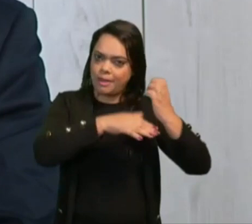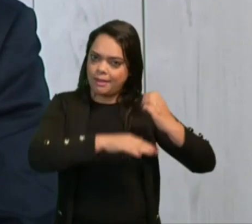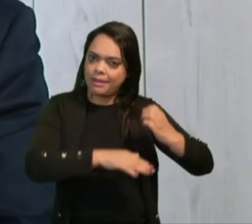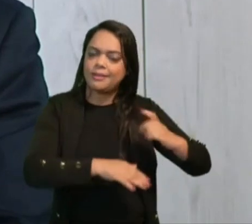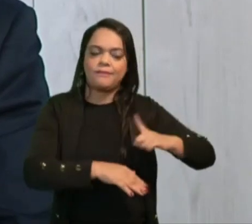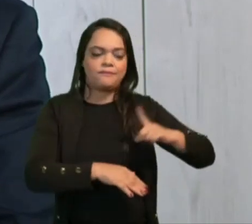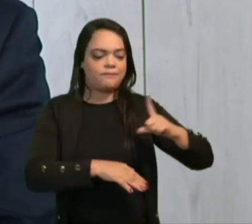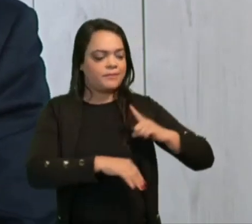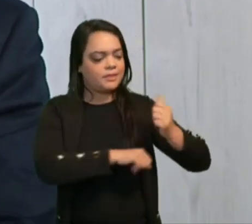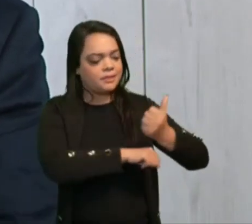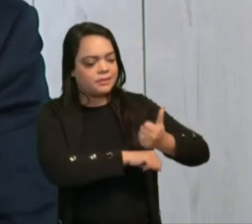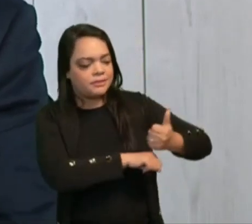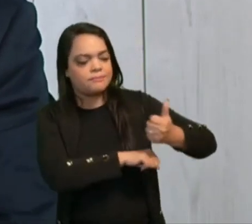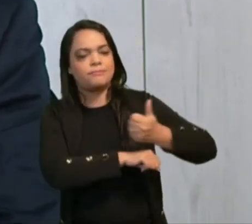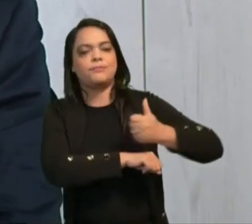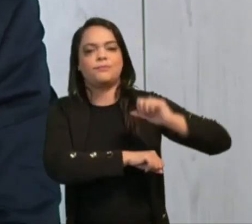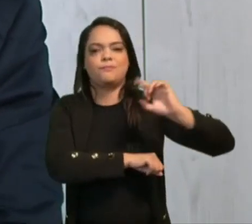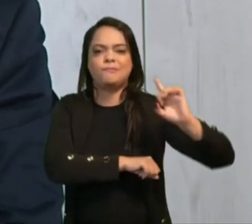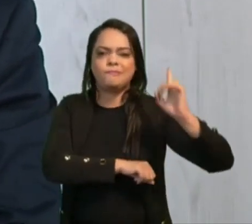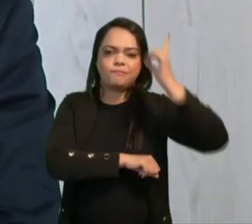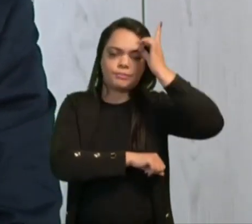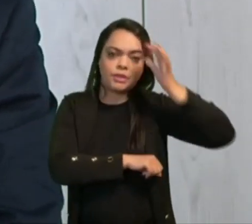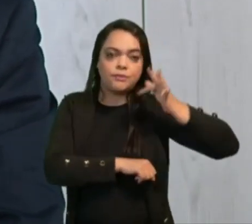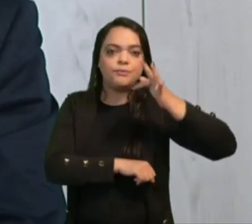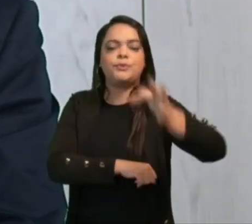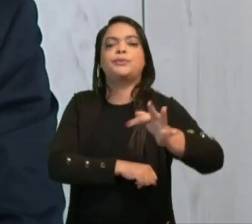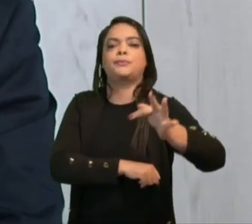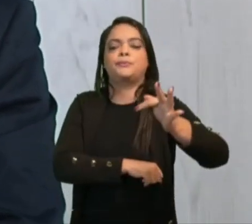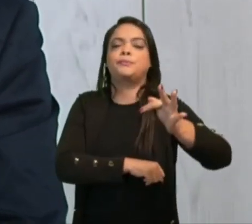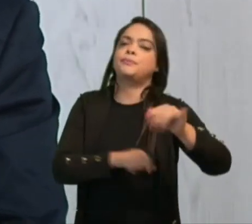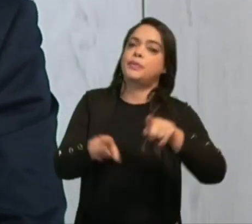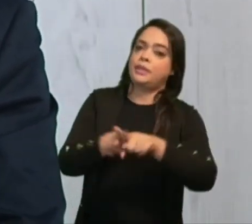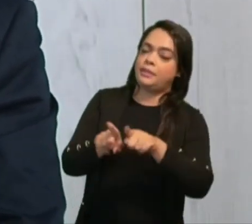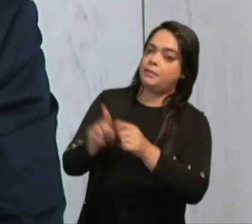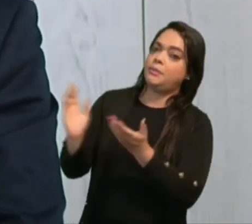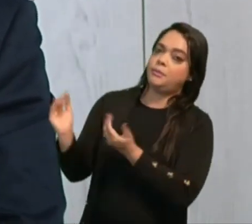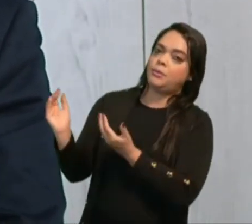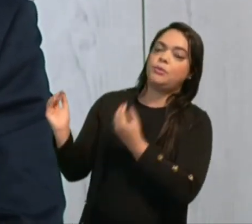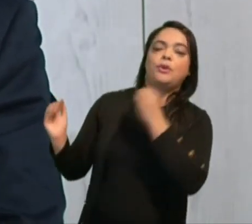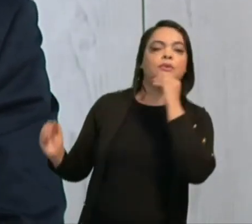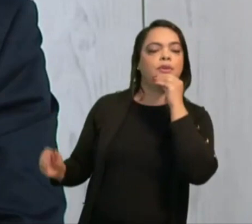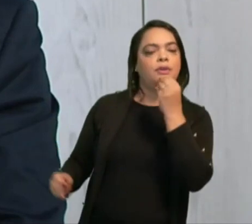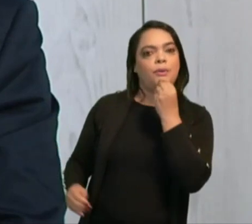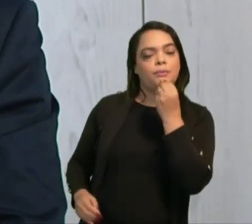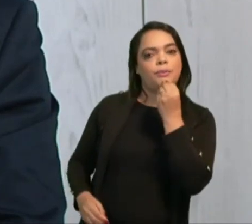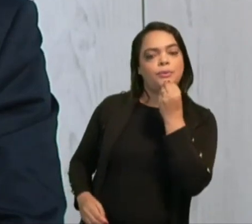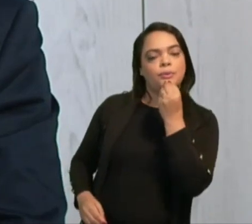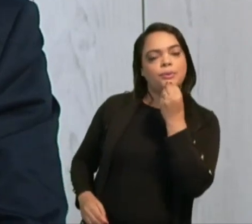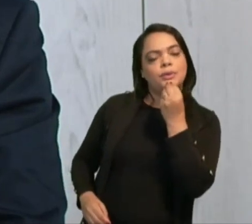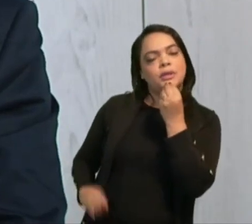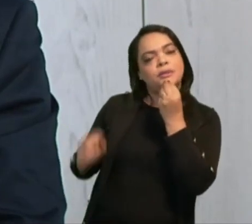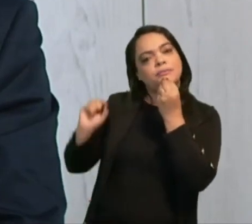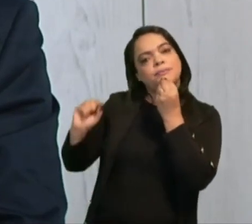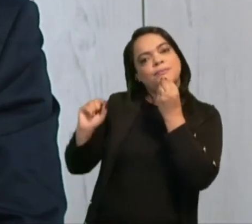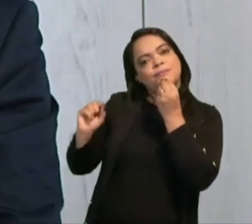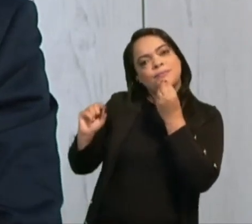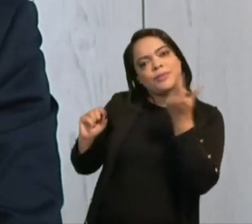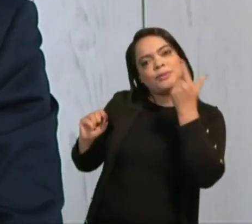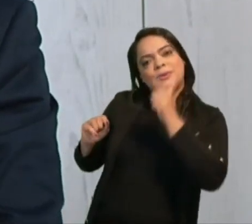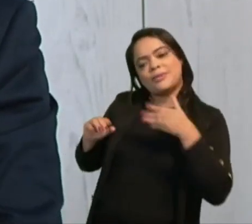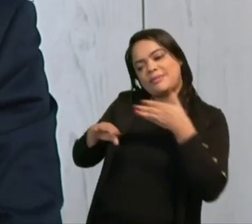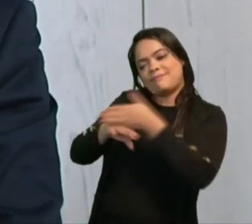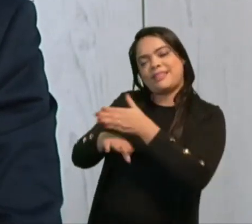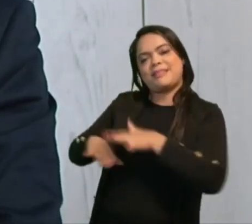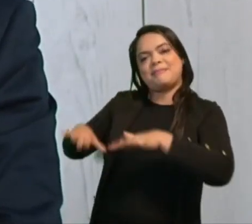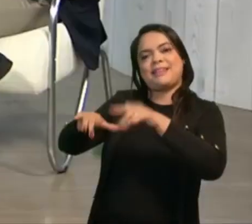um profissional, um talento para o futuro e para o jovem é uma oportunidade para acesso ao mercado